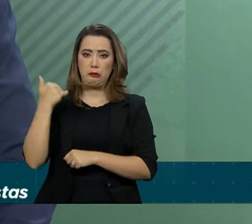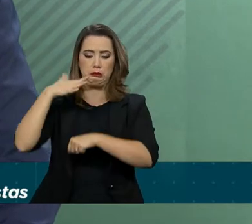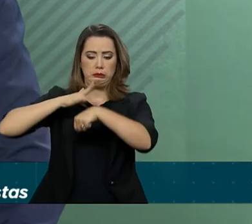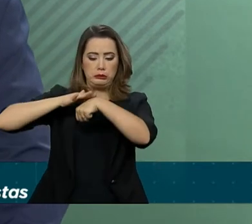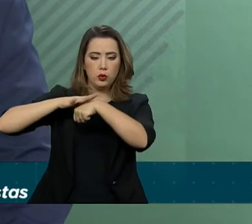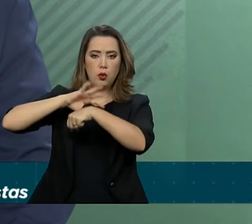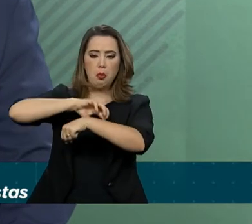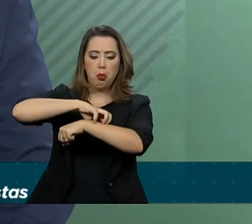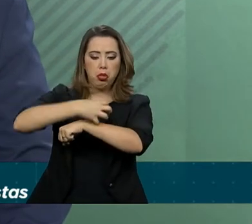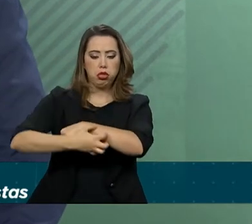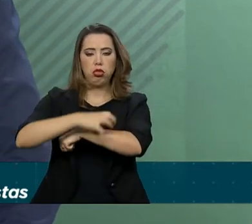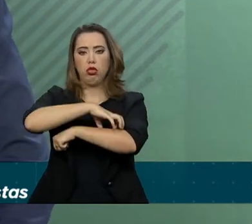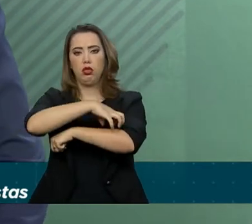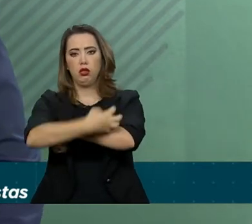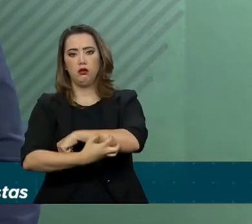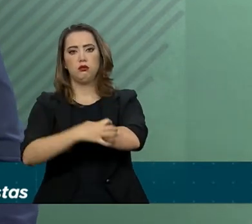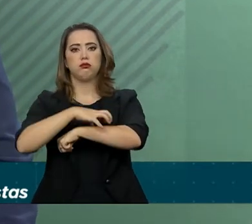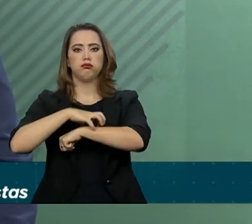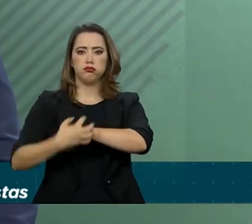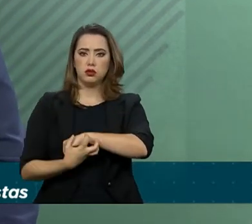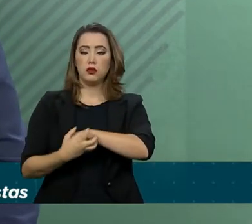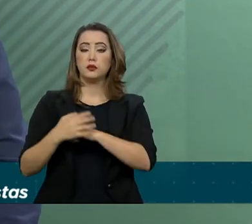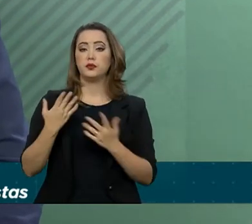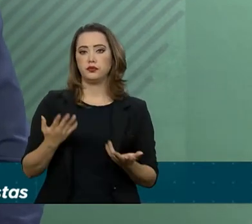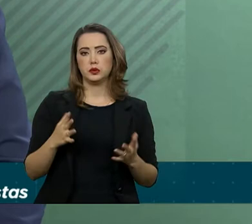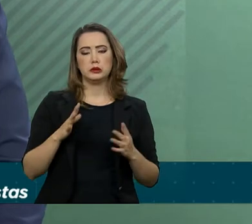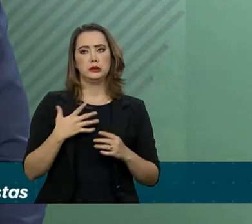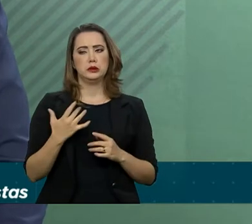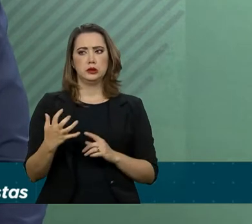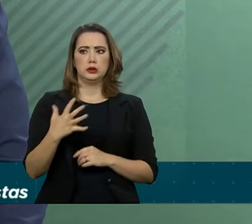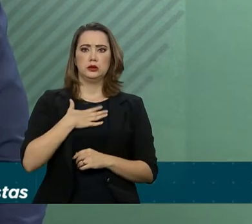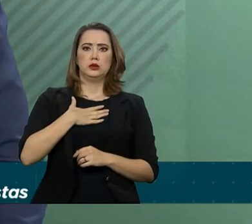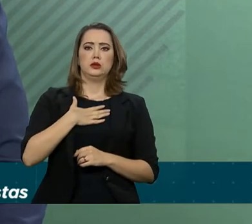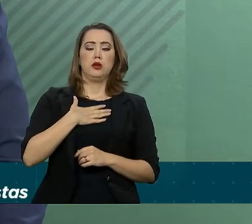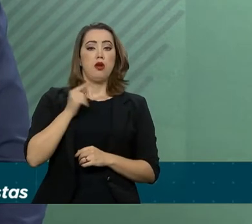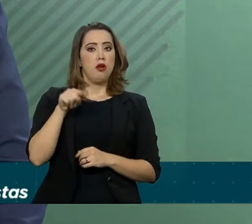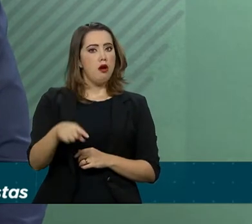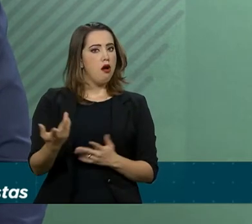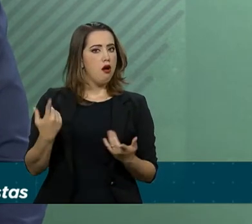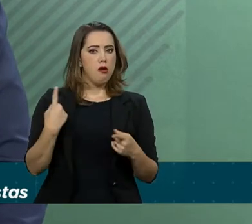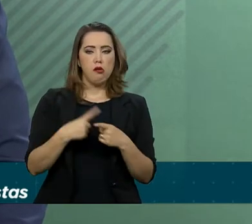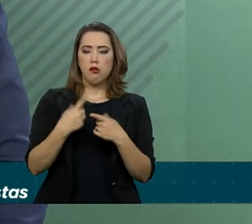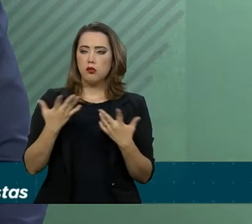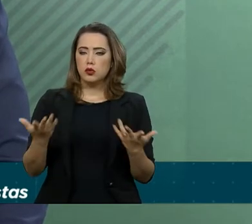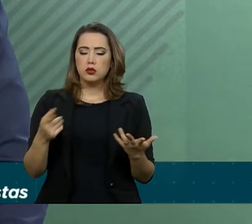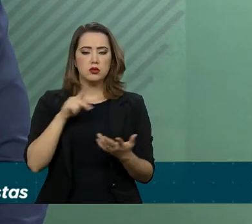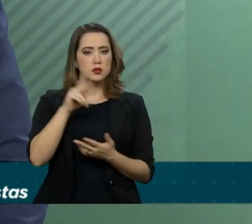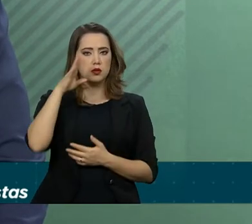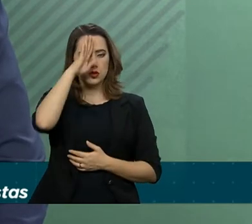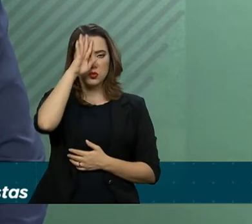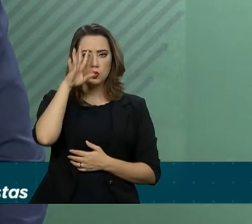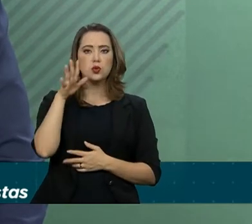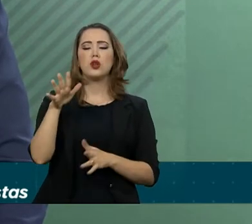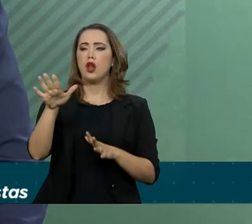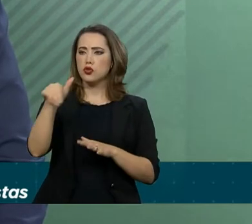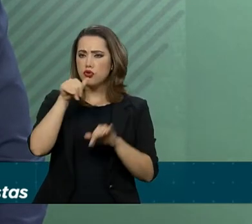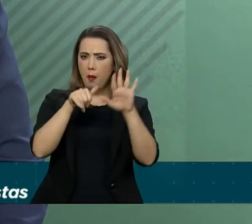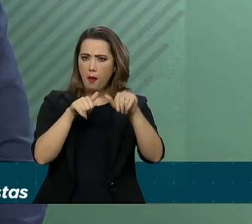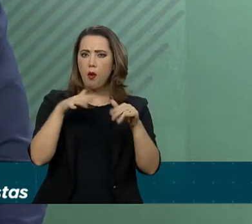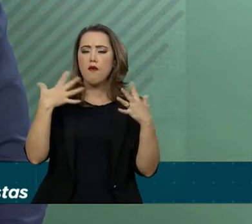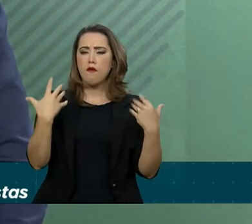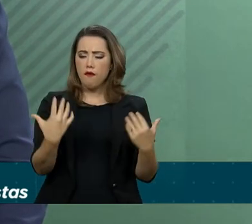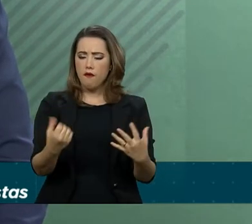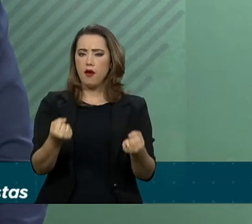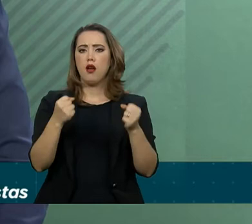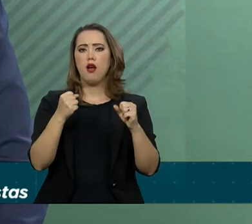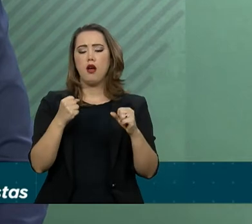Impactou tanto que o senhor presidente decidiu realizar, naquele momento, uma live com a participação dos ministros